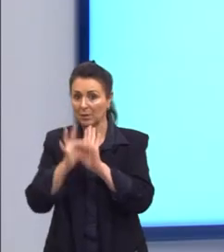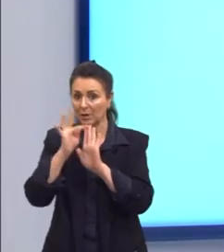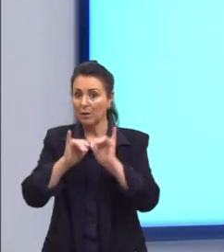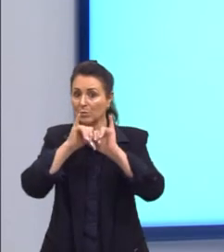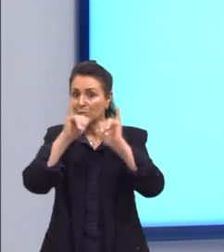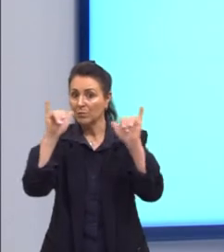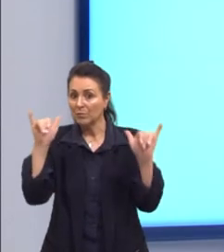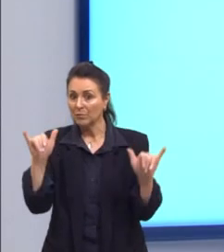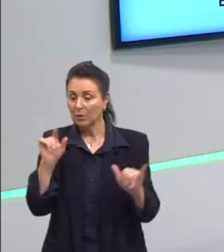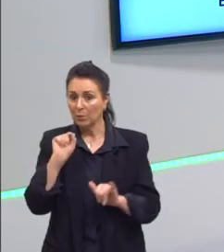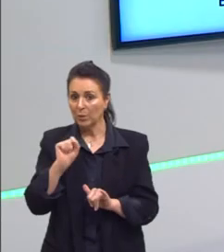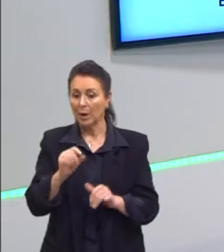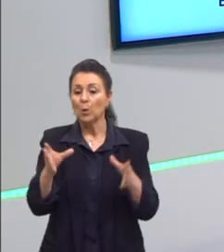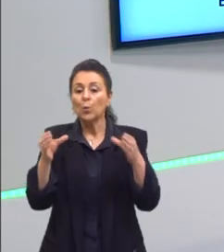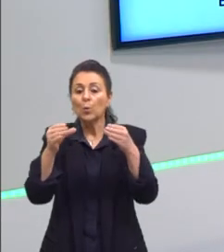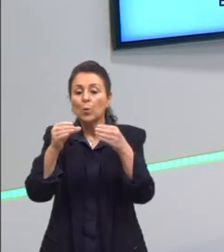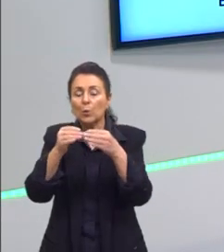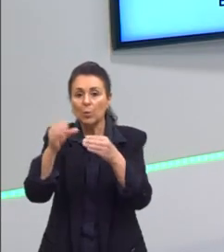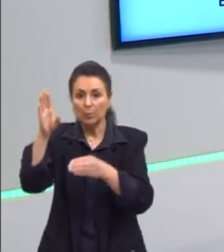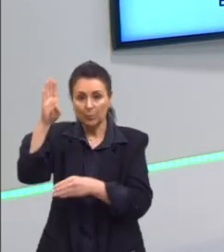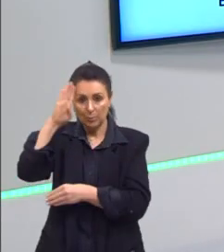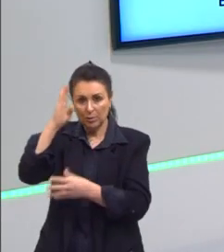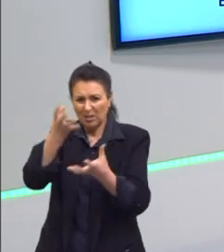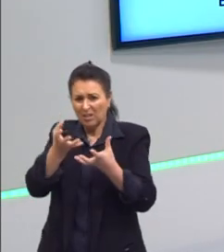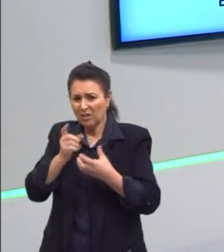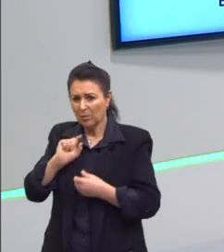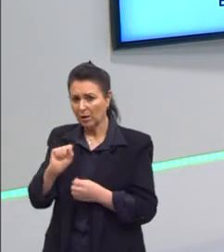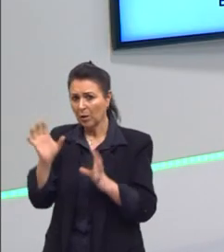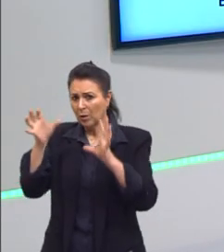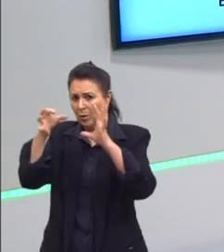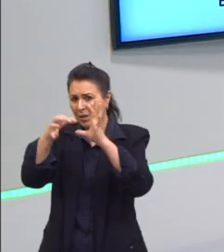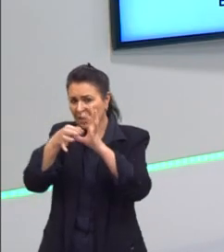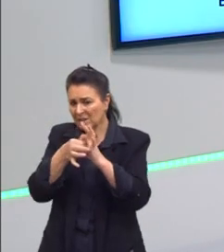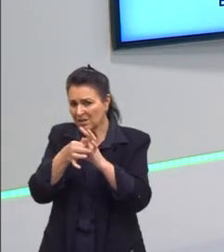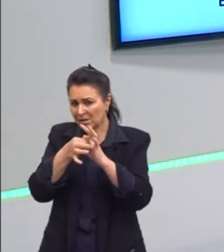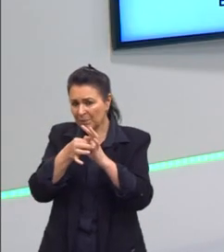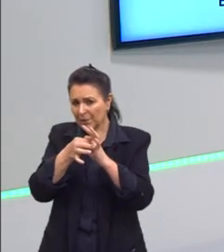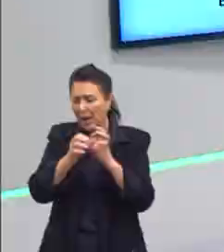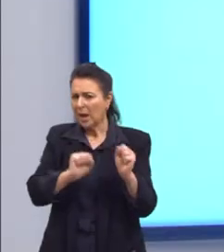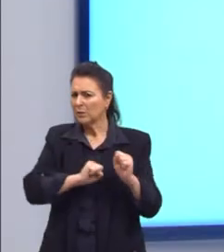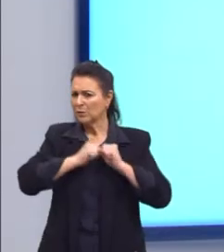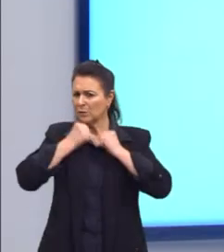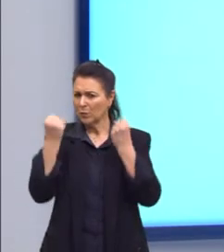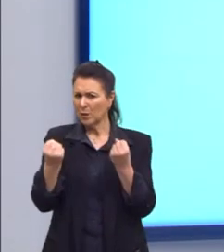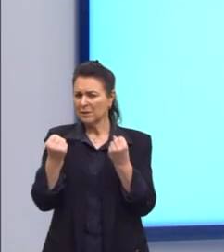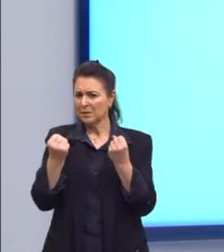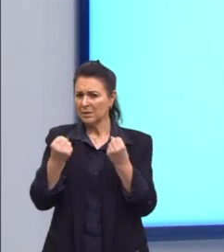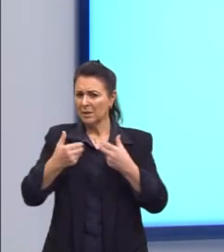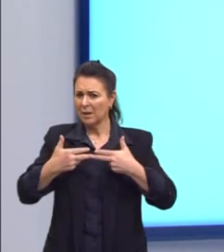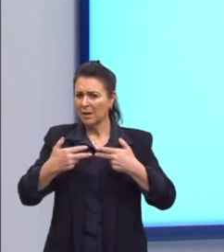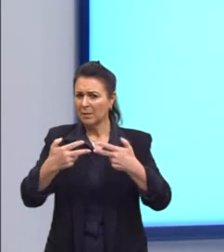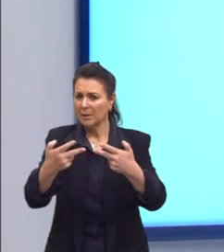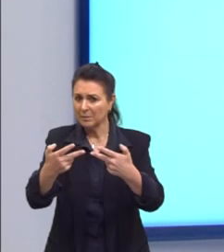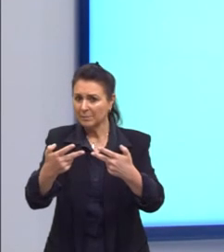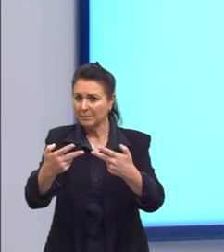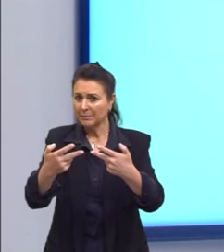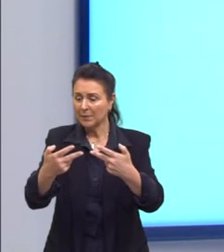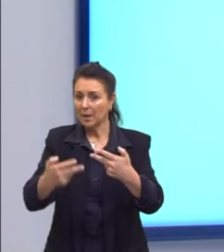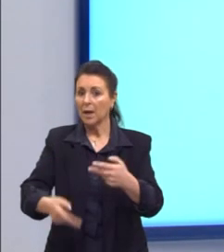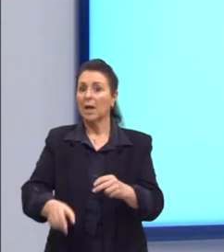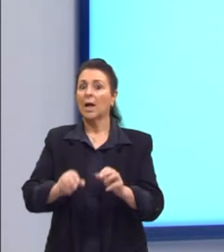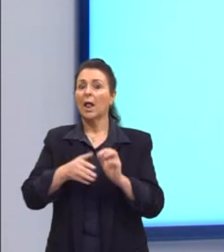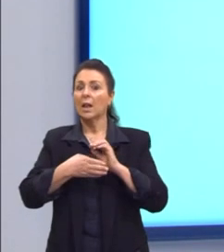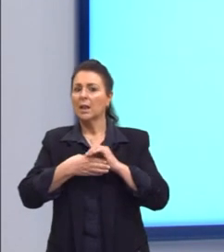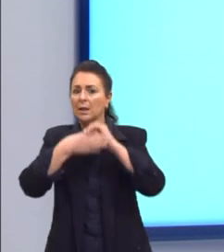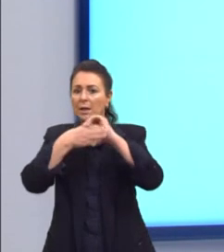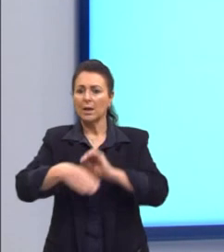tenentismo pretendia? Unificar as forças armadas pelo comando do Exército Nacional. Não era